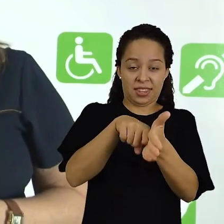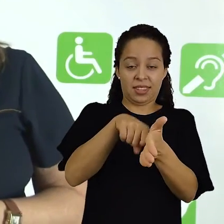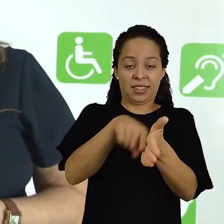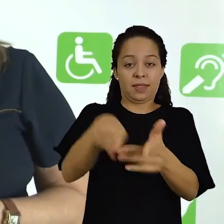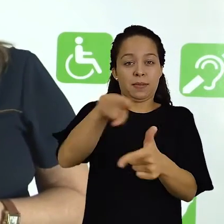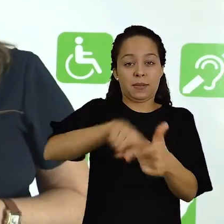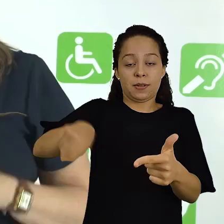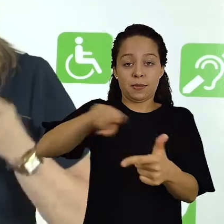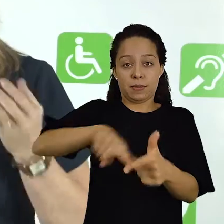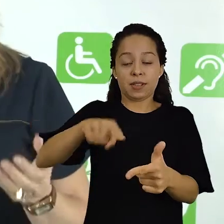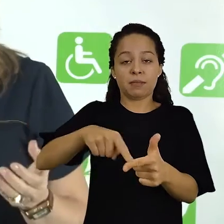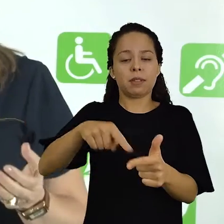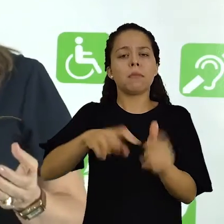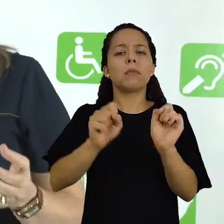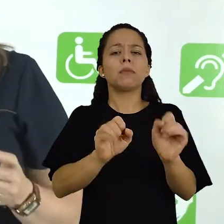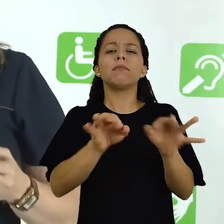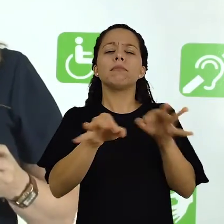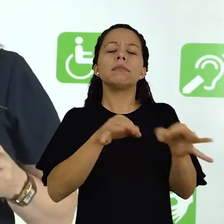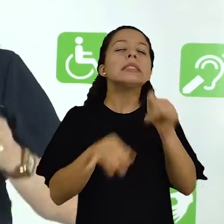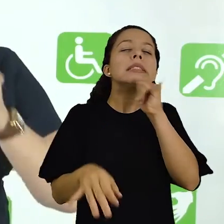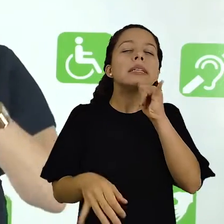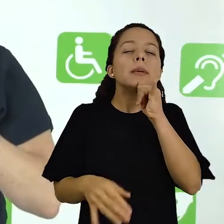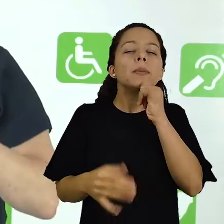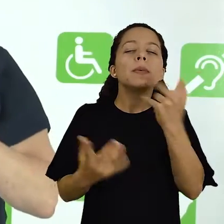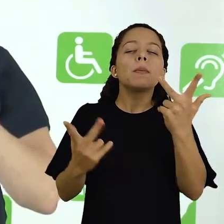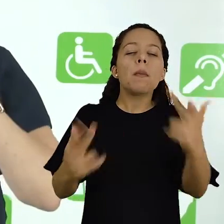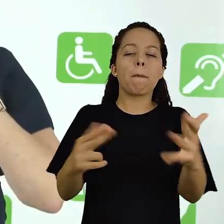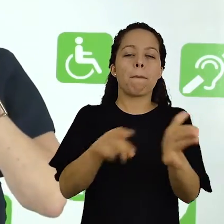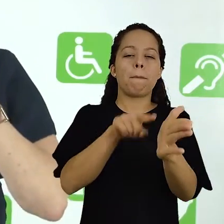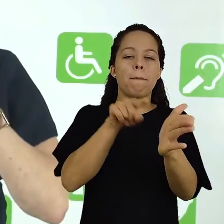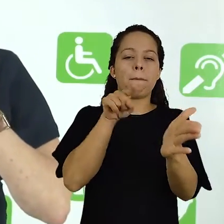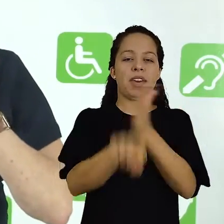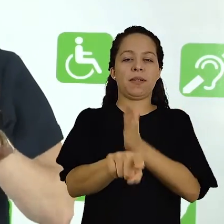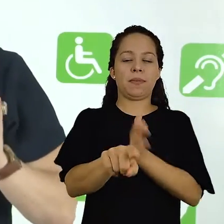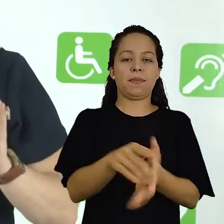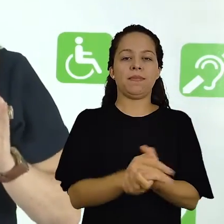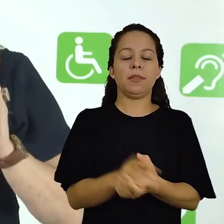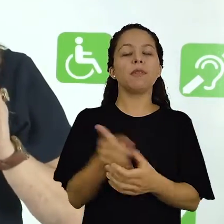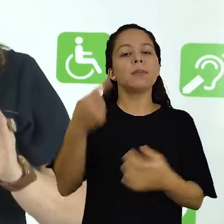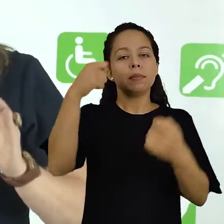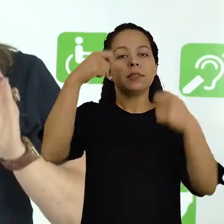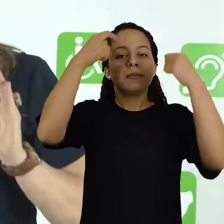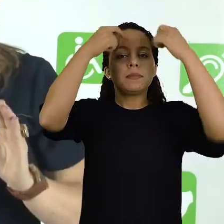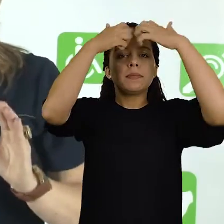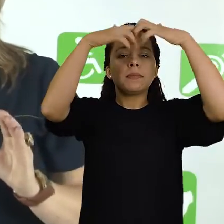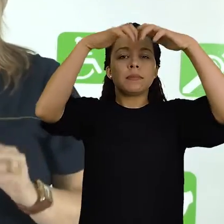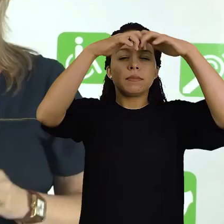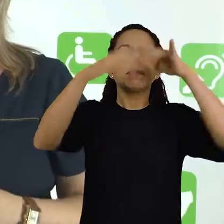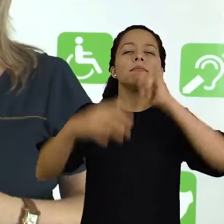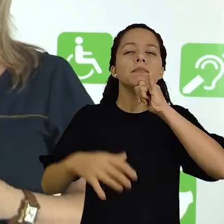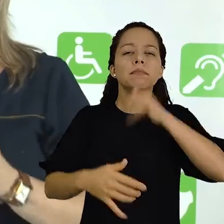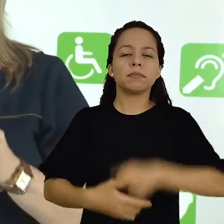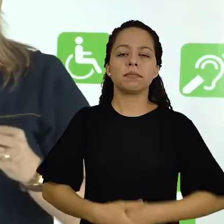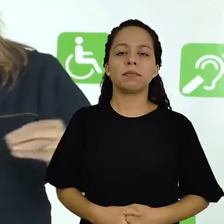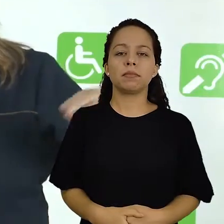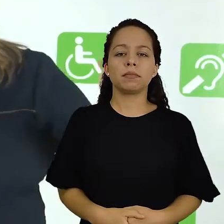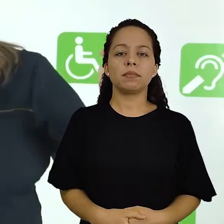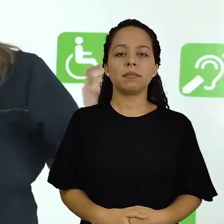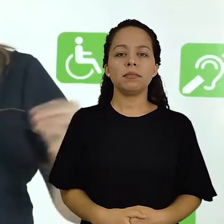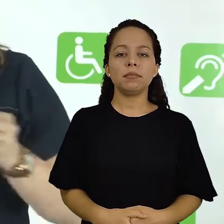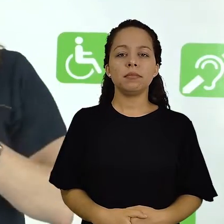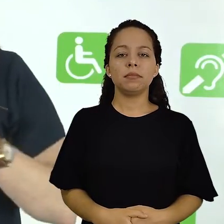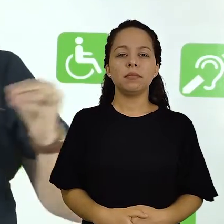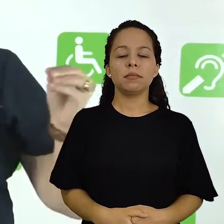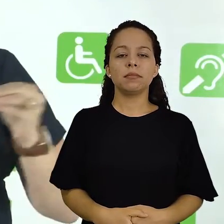ser formulado como uma pergunta. Então, pensamos aqui no seguinte. Vamos